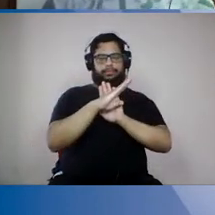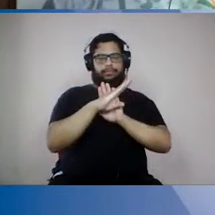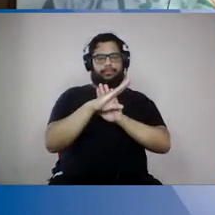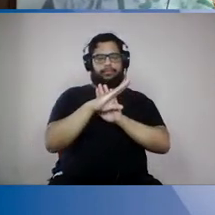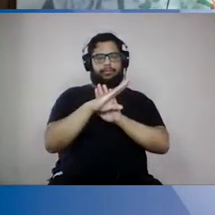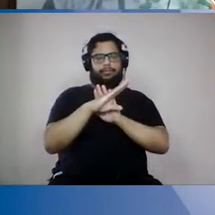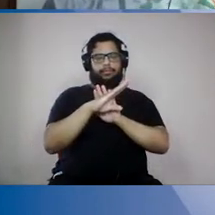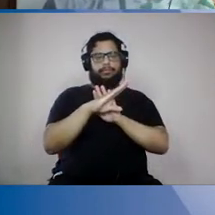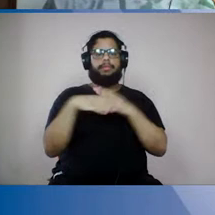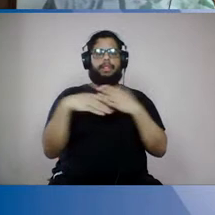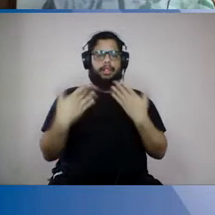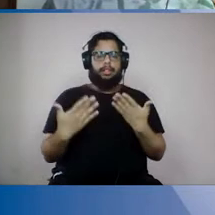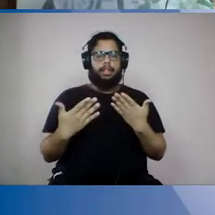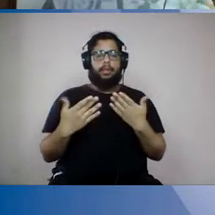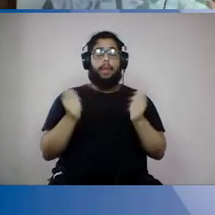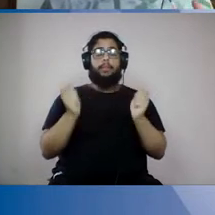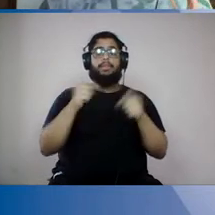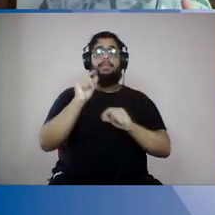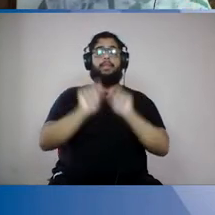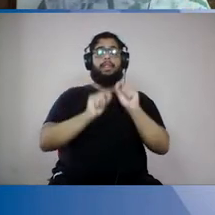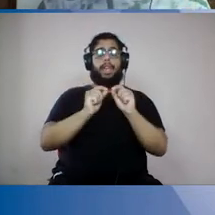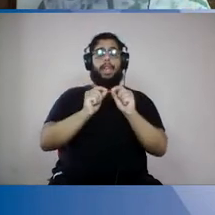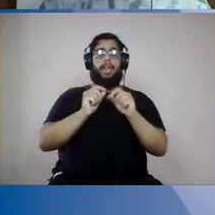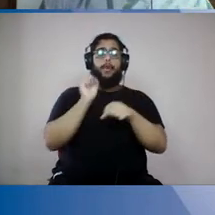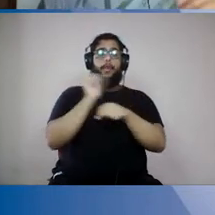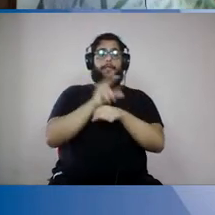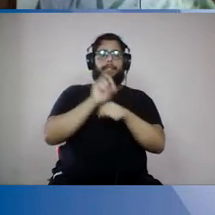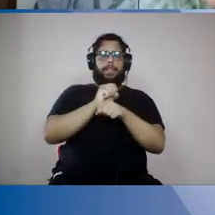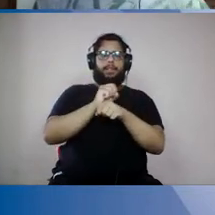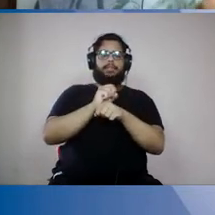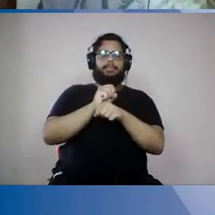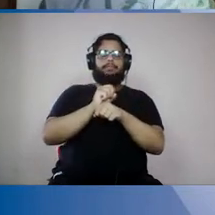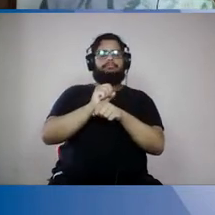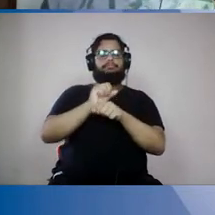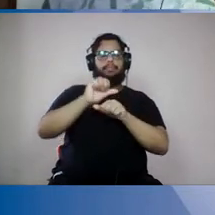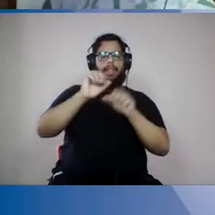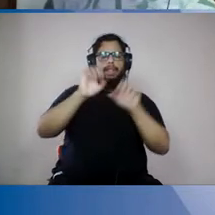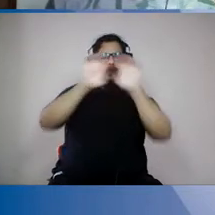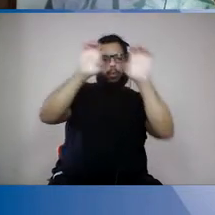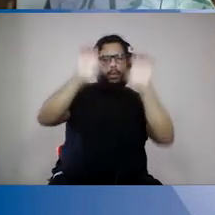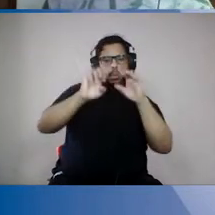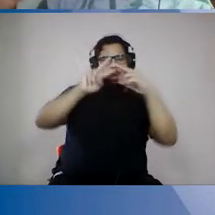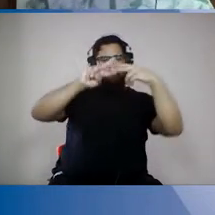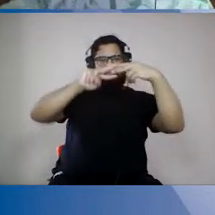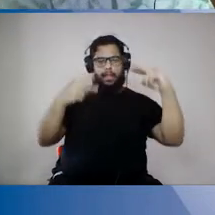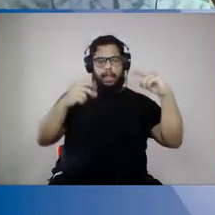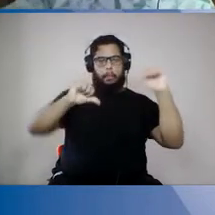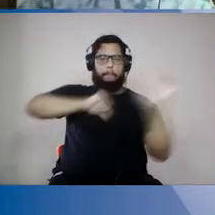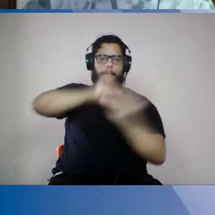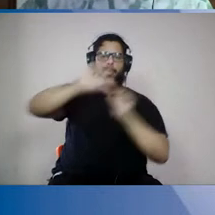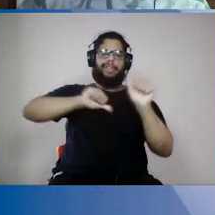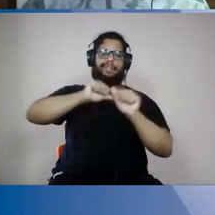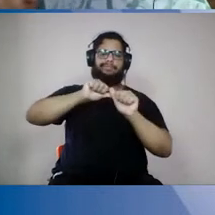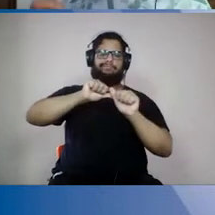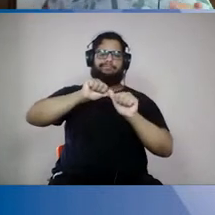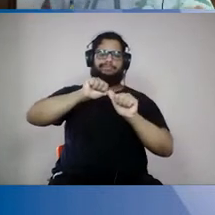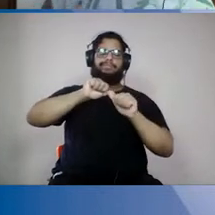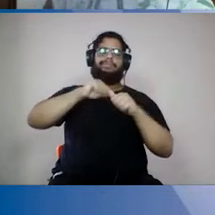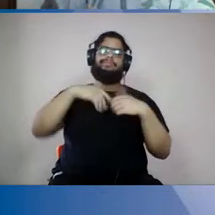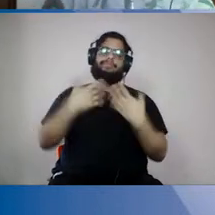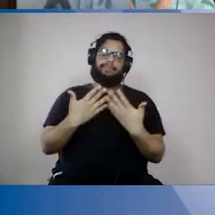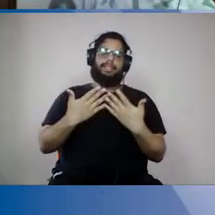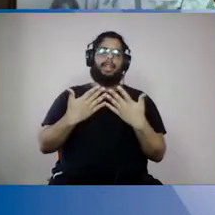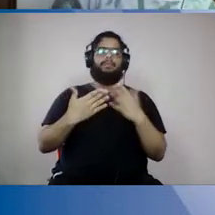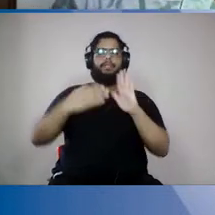oportunidade de desenvolvimento de formas mutantes do vírus, então quanto mais o vírus se transmite, quanto maior aquela curva epidêmica,